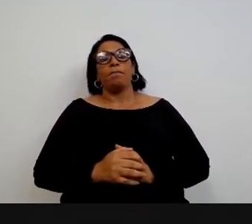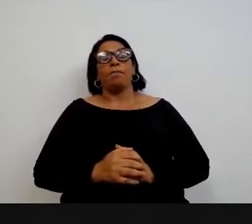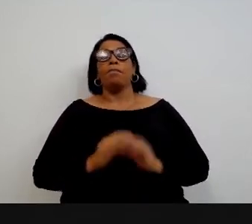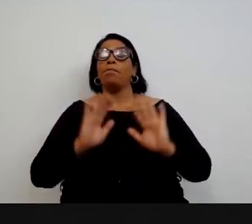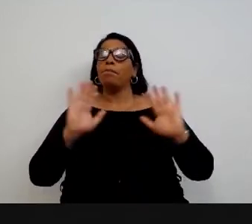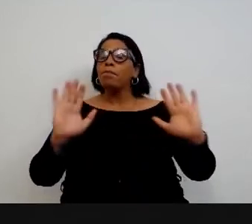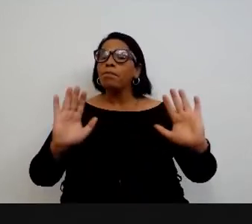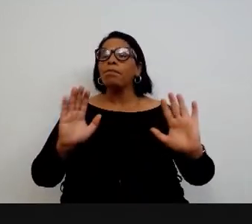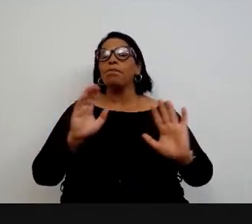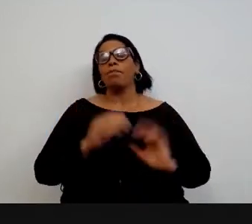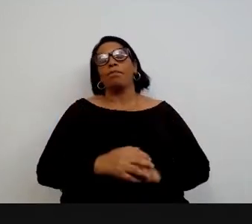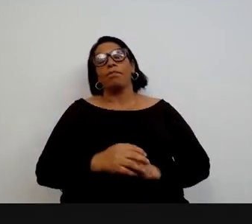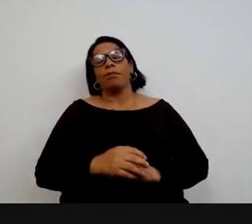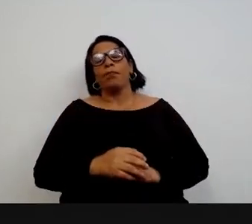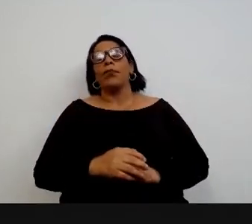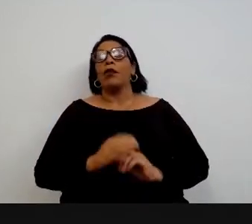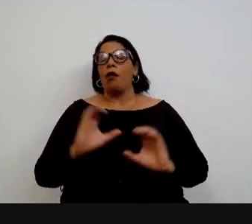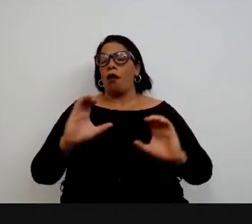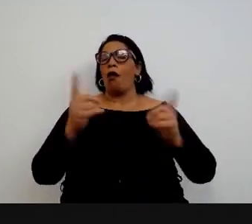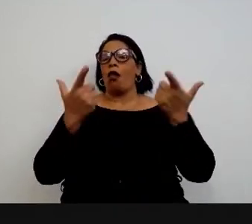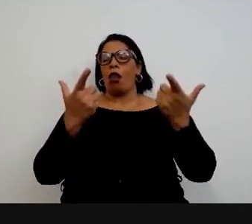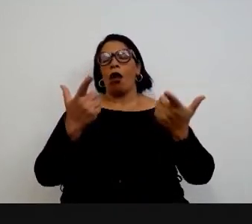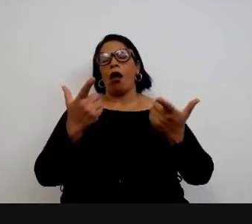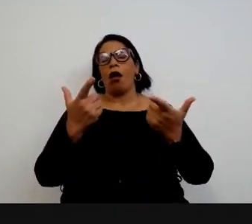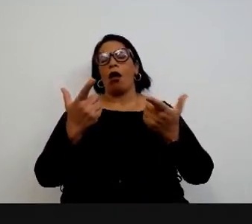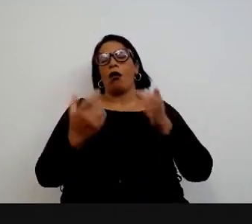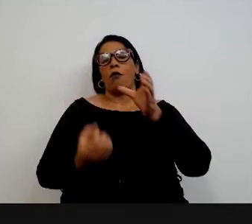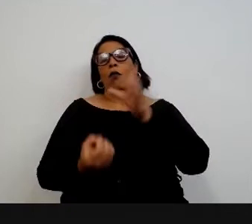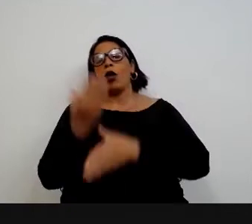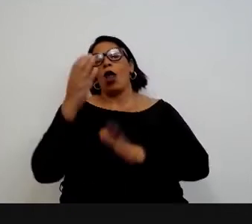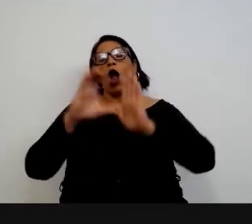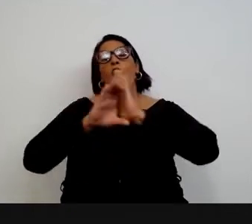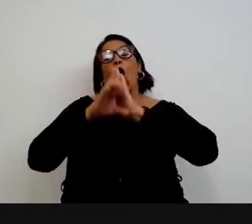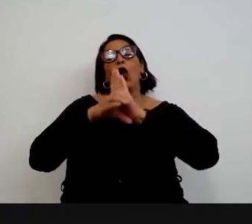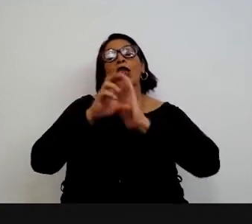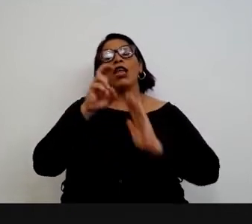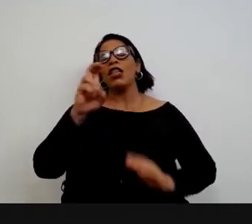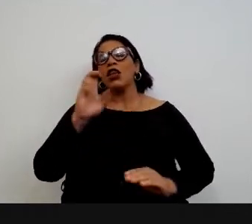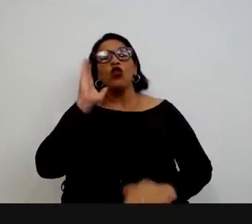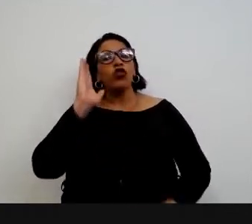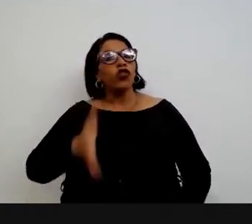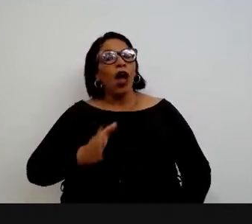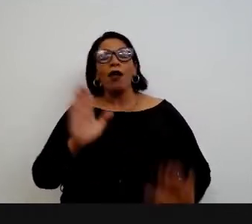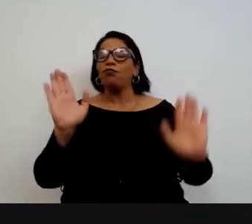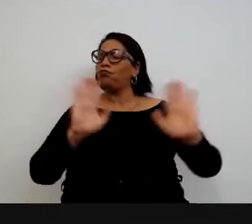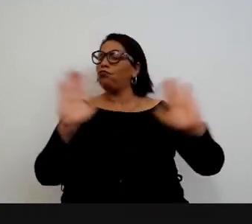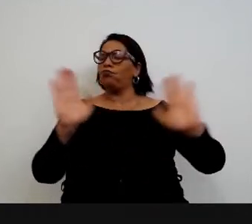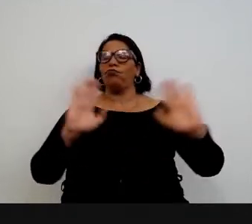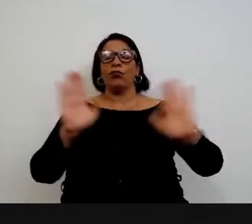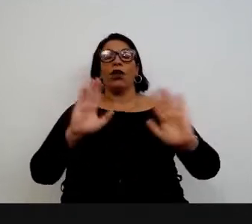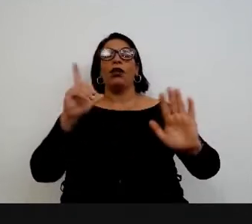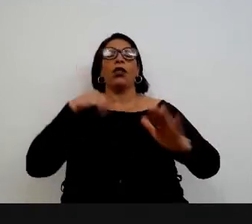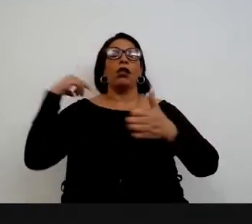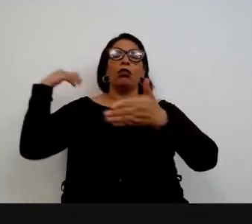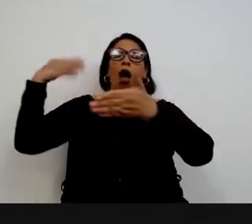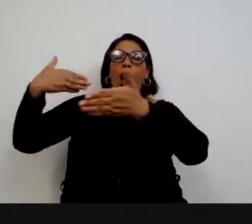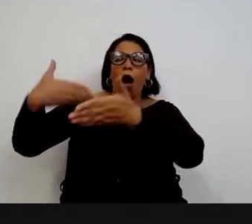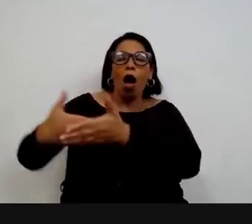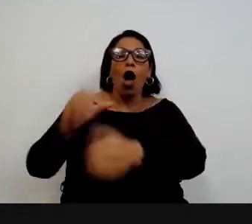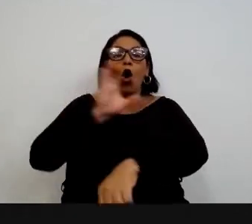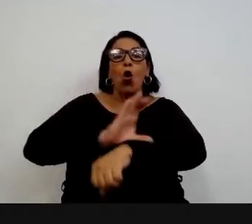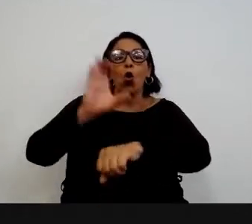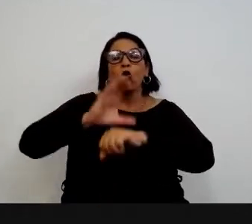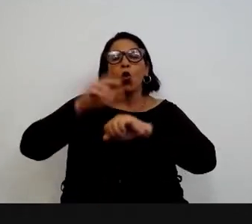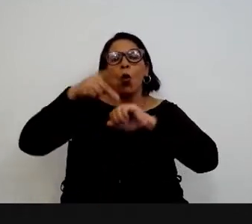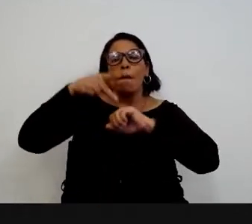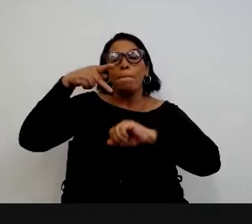Bom, é lógico que não nascemos com o conceito 5. Quando fomos criados, todo curso de pós-graduação